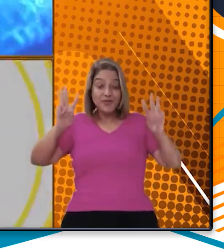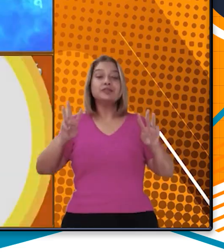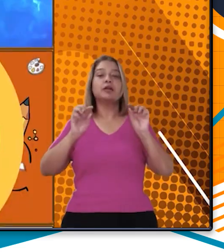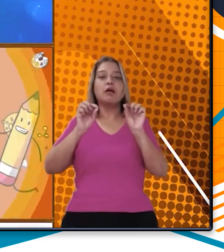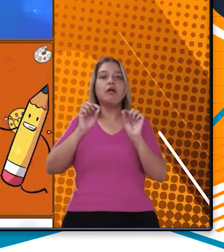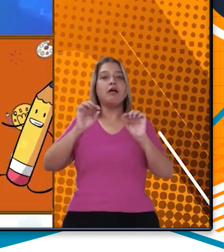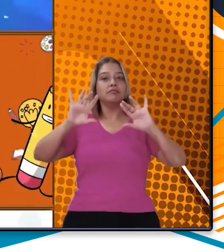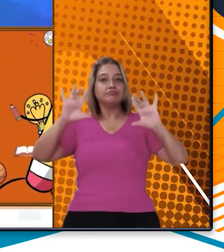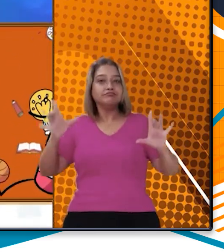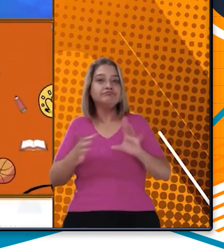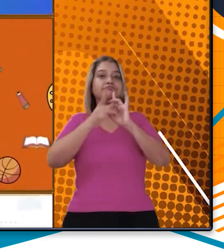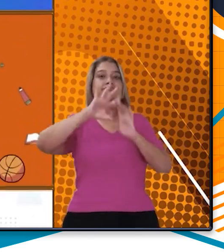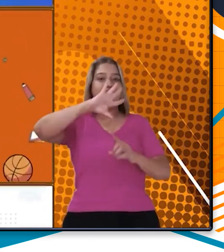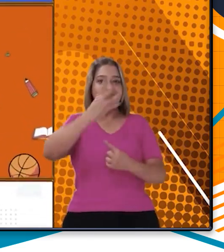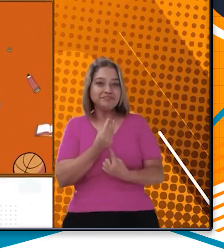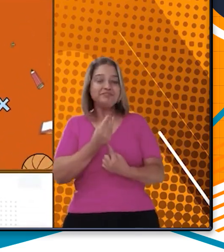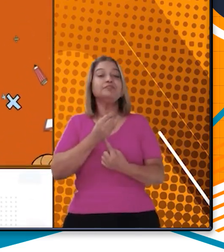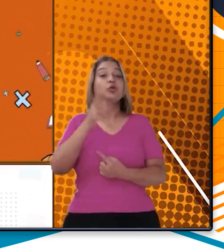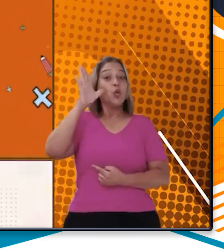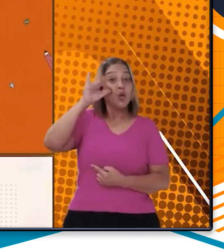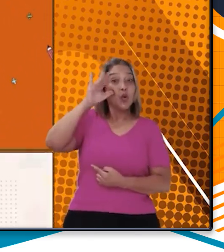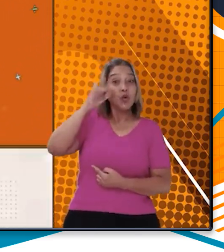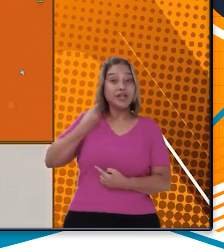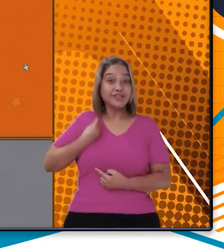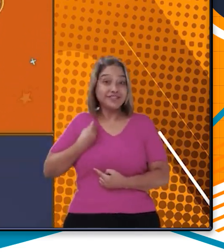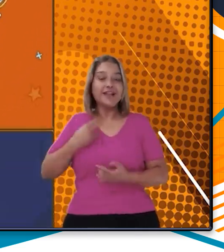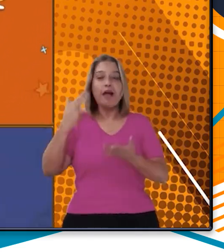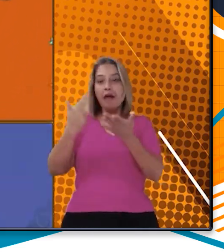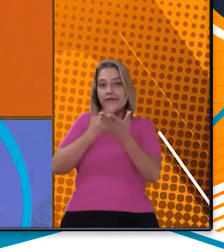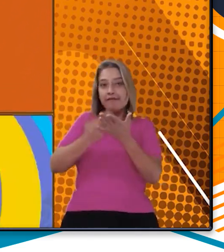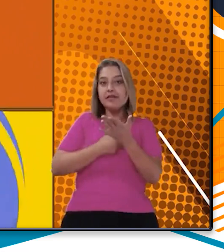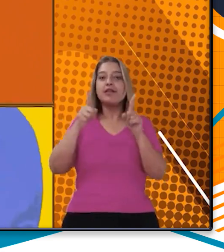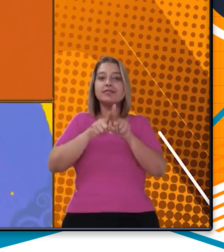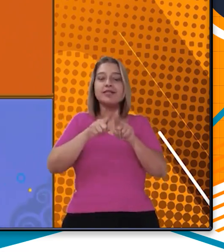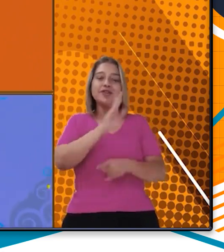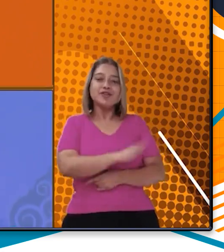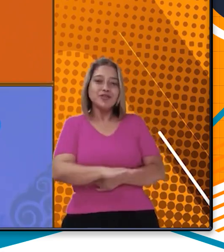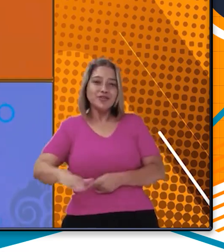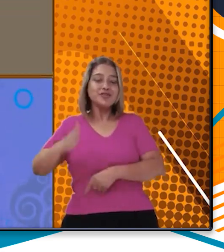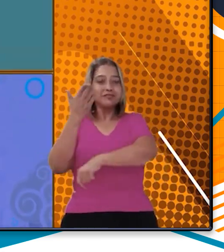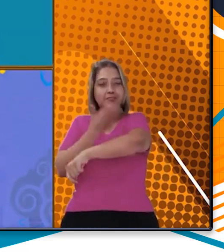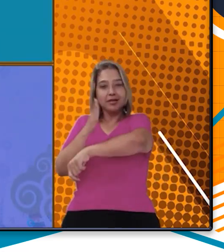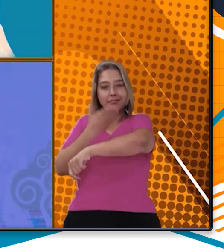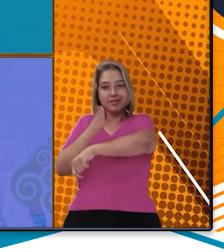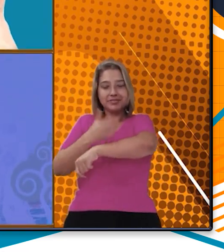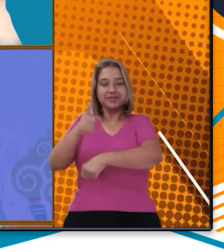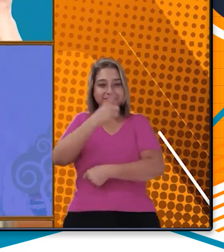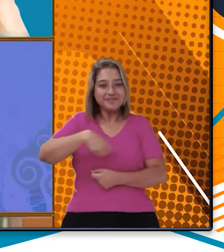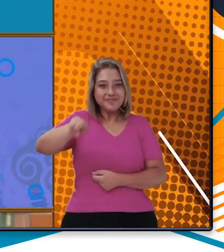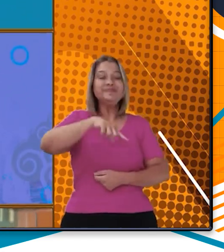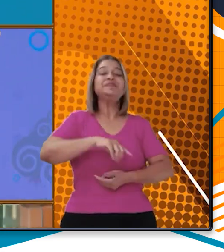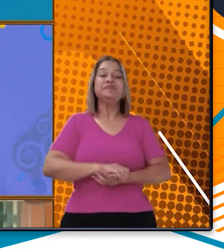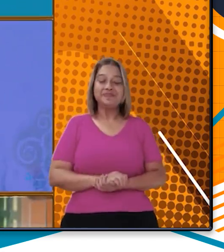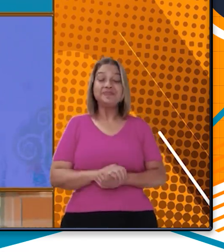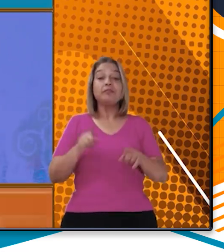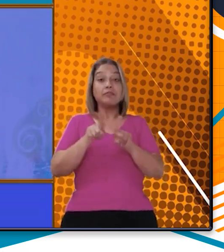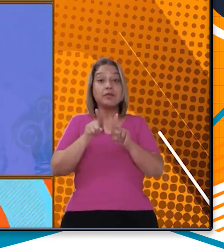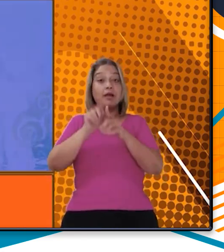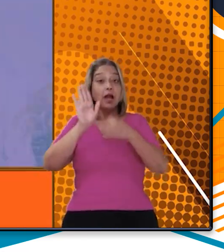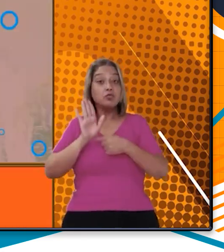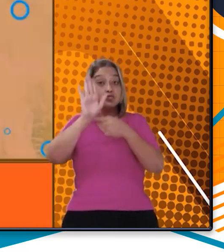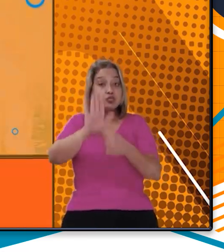portal. Conexparte, a Curiosidade está on, revista e educação infantil, práticas em rede.